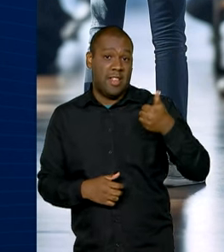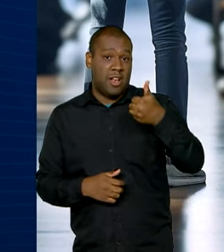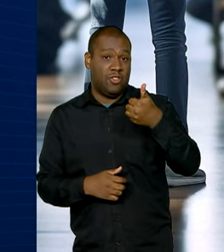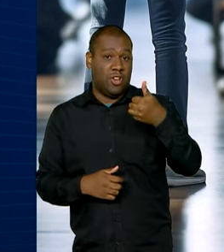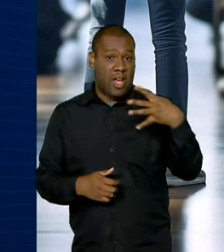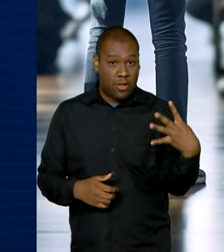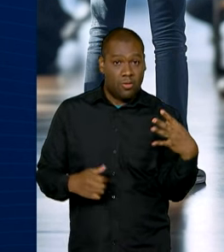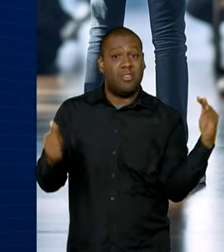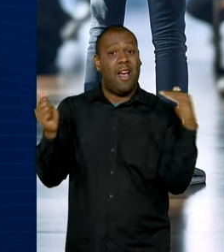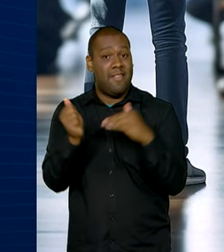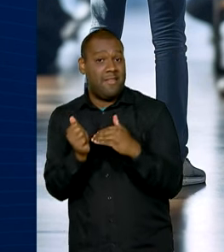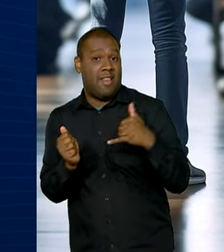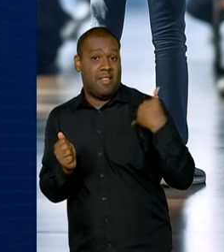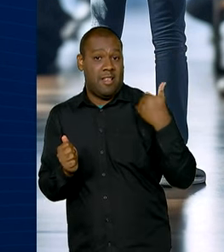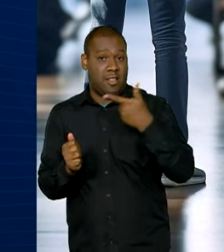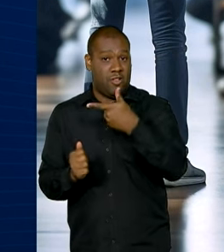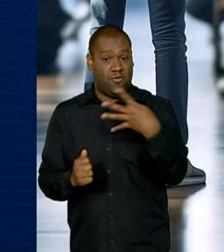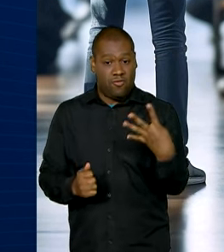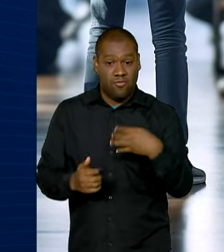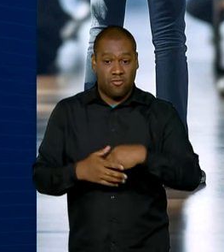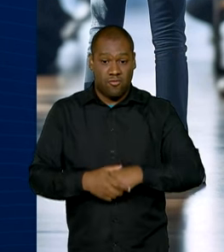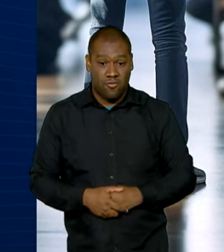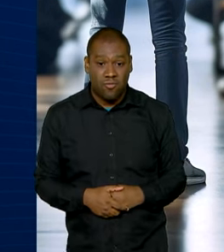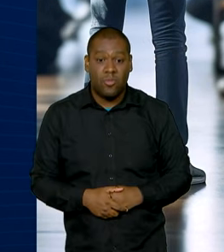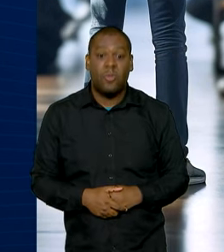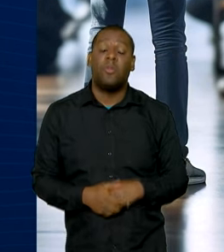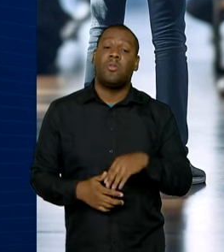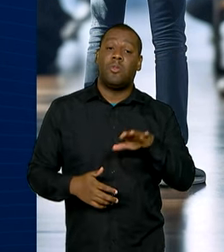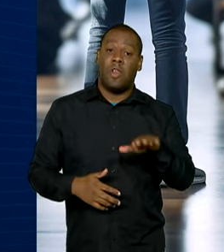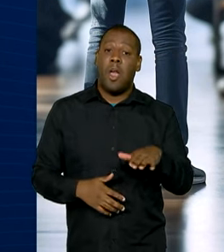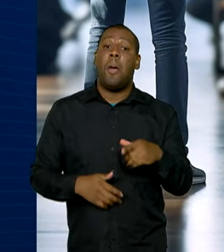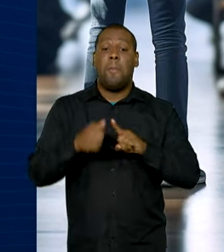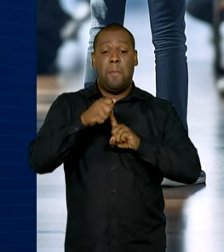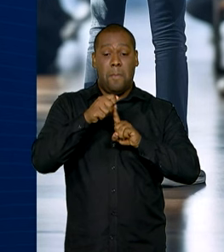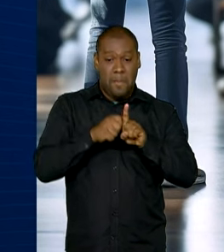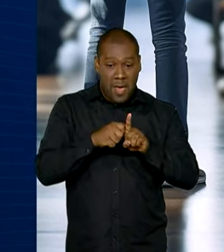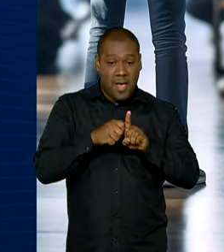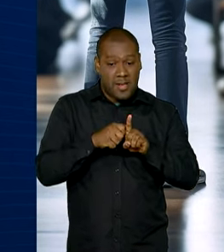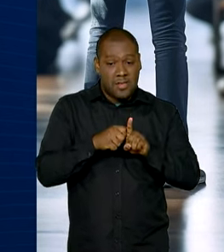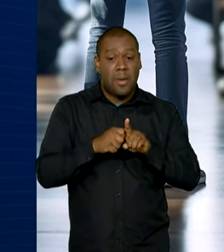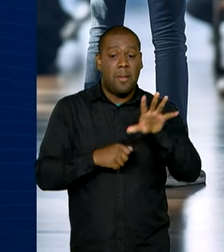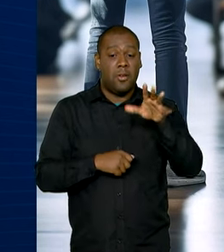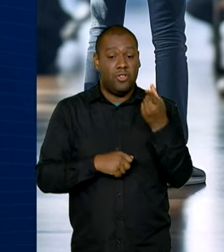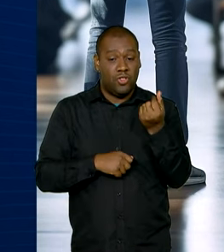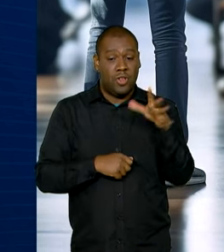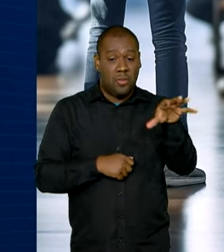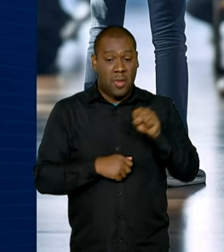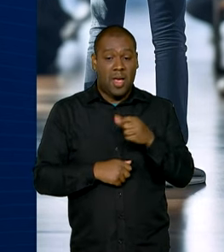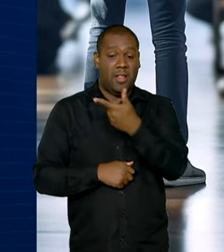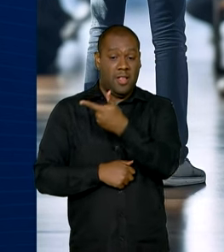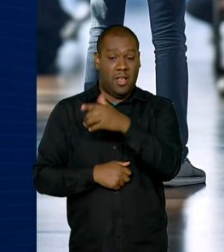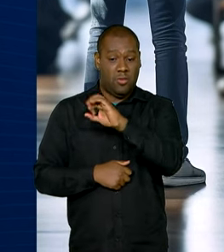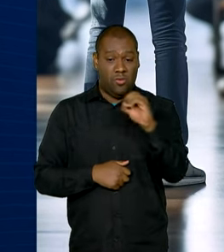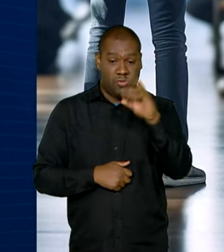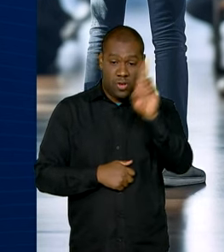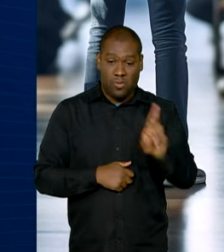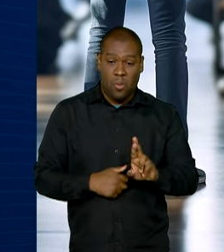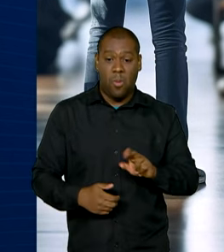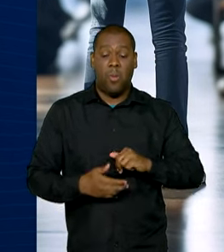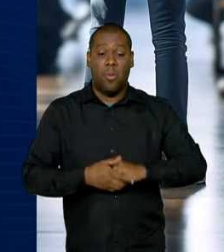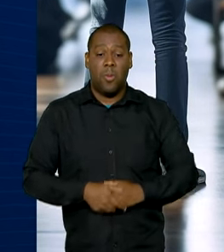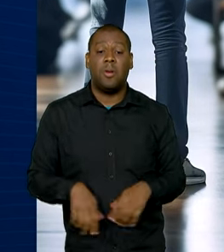a 24 anos. O incentivo mensal é de 200 reais, que podem ser sacados em qualquer momento,